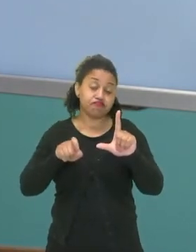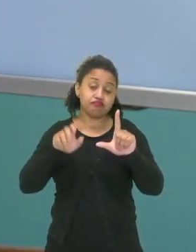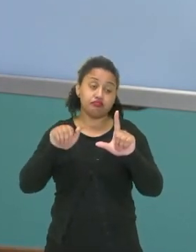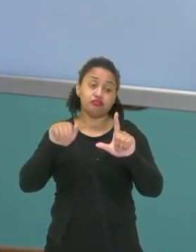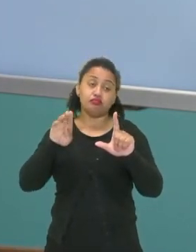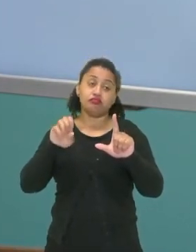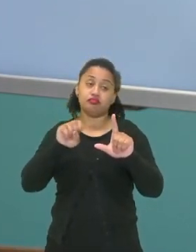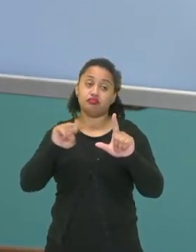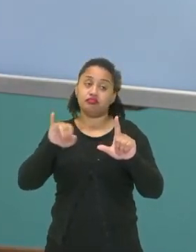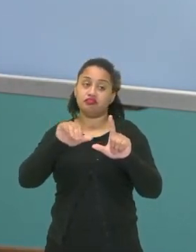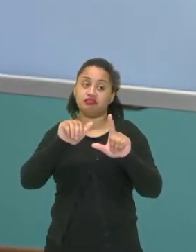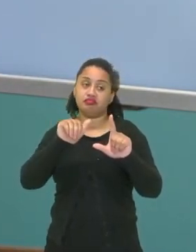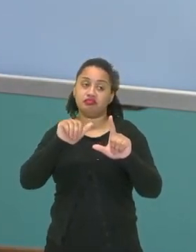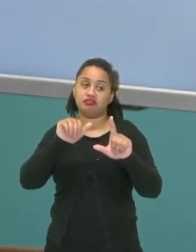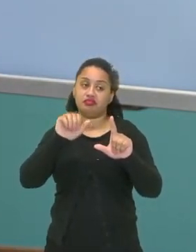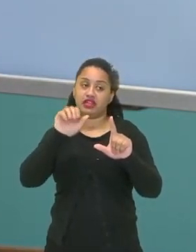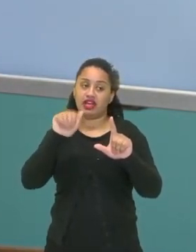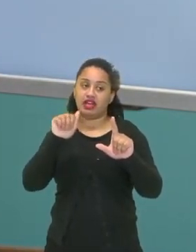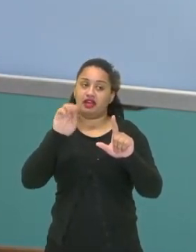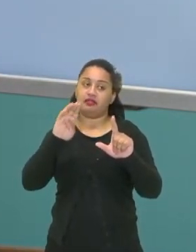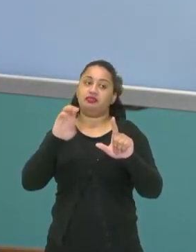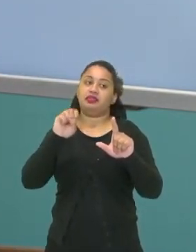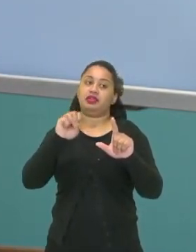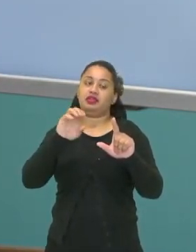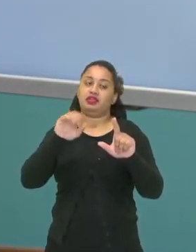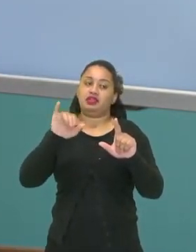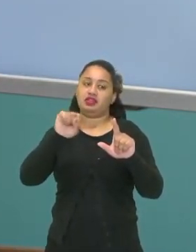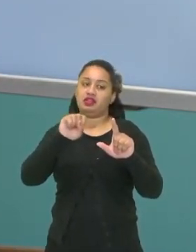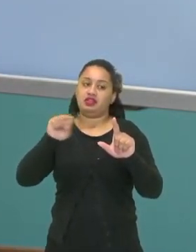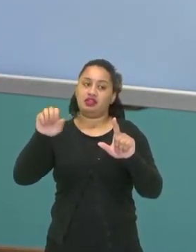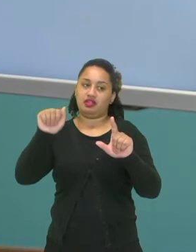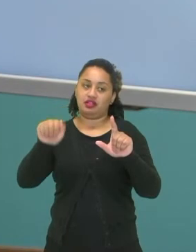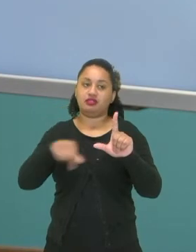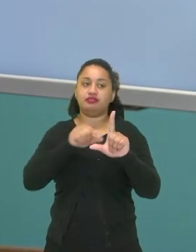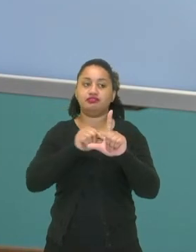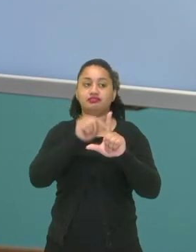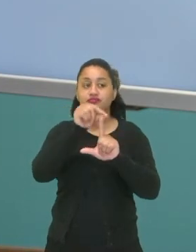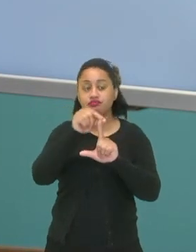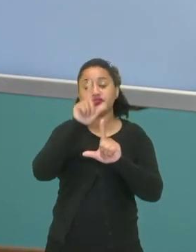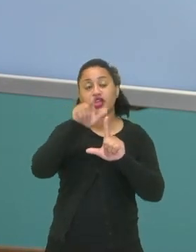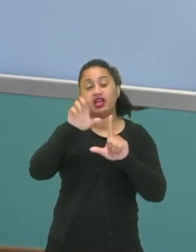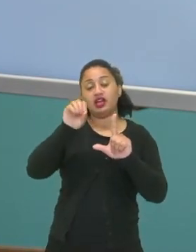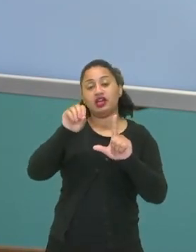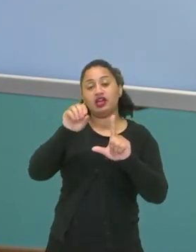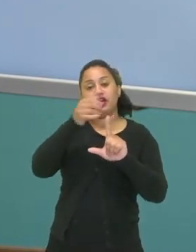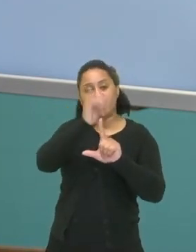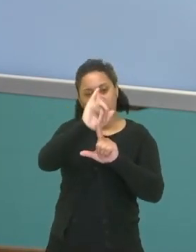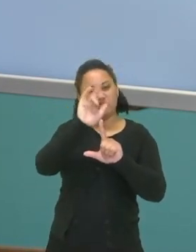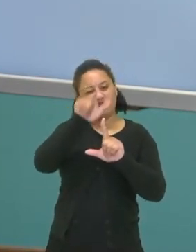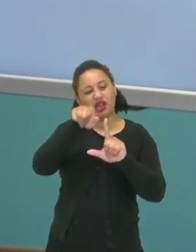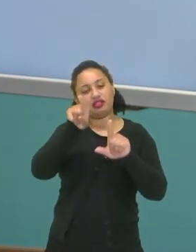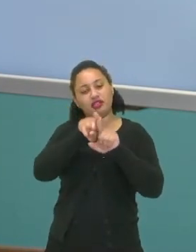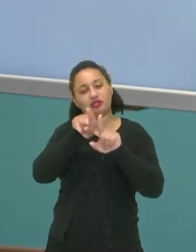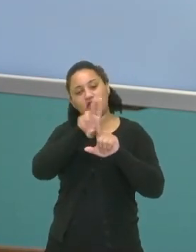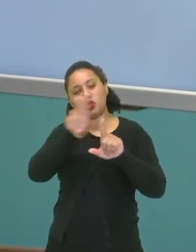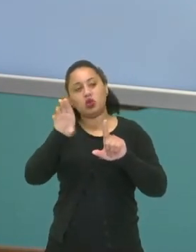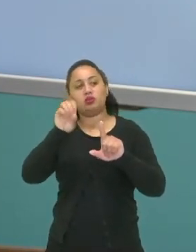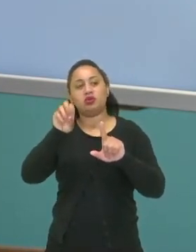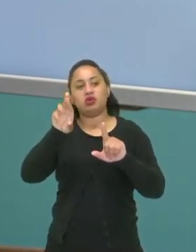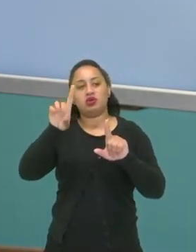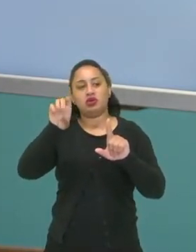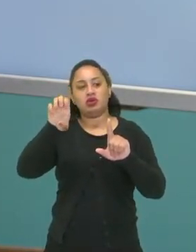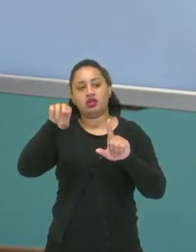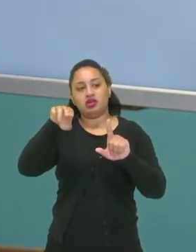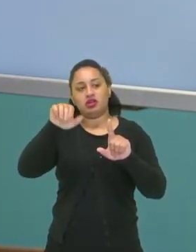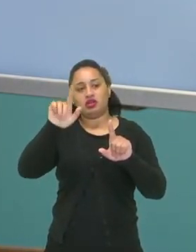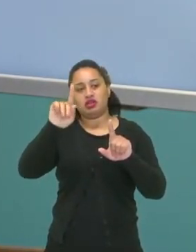das abscíssimas, o eixo Y, que a gente chama do eixo das ordenadas. Sempre a gente vai localizar ele